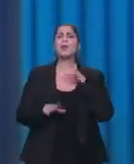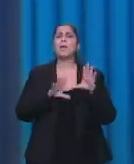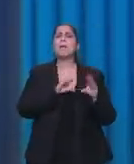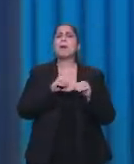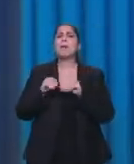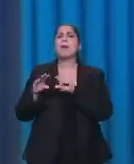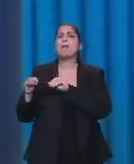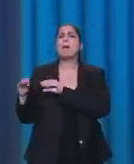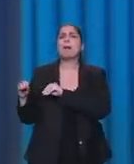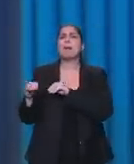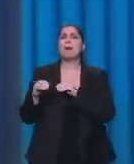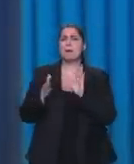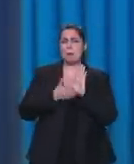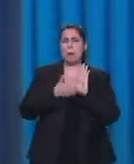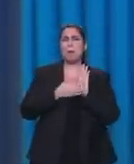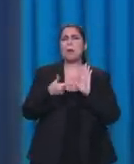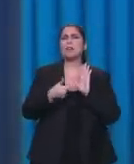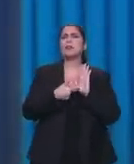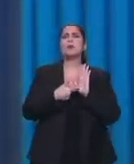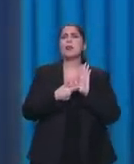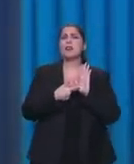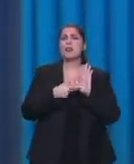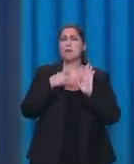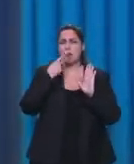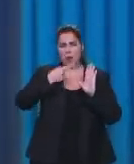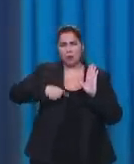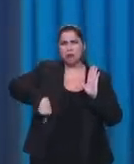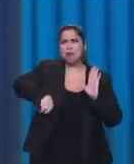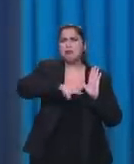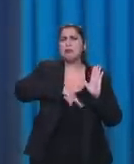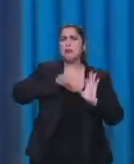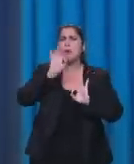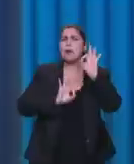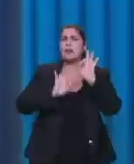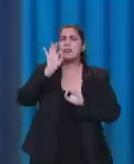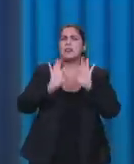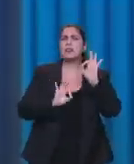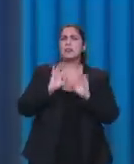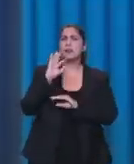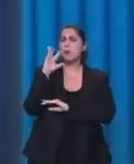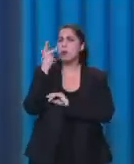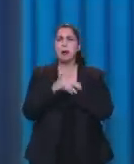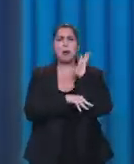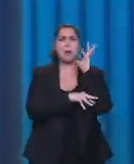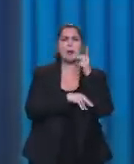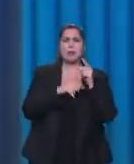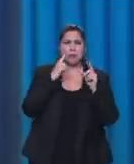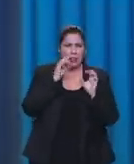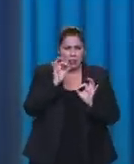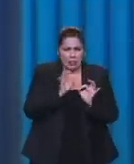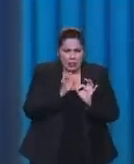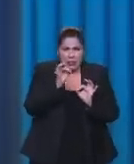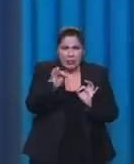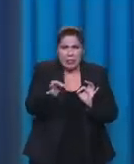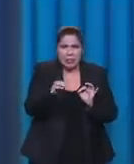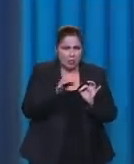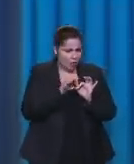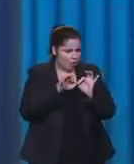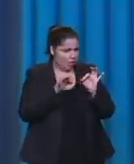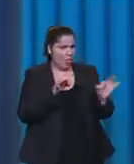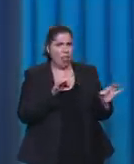nacional propõe, que é um zoneamento econômico e ecológico. Fazer a linha mesmo no território, aqui pode, aqui não pode. Porque